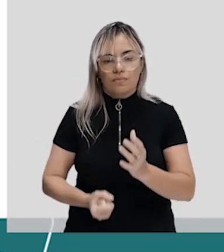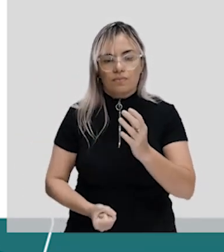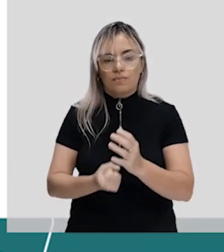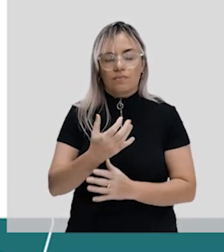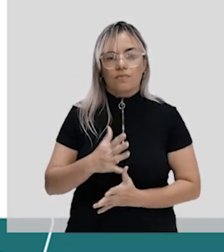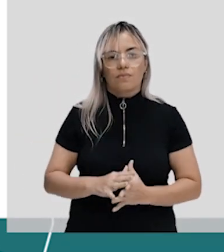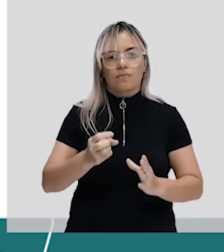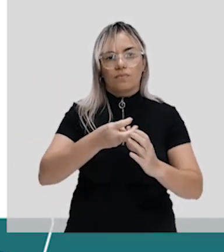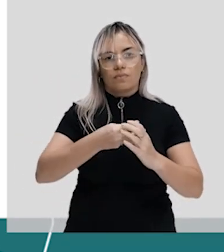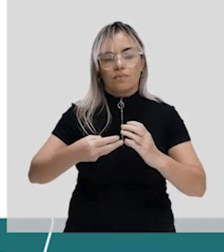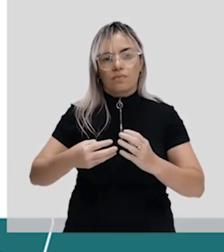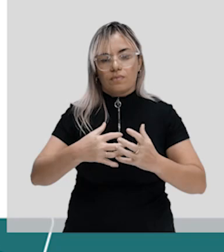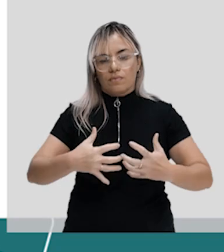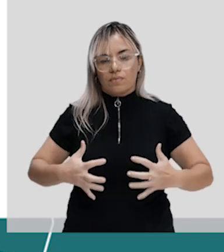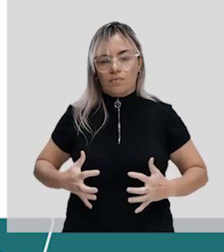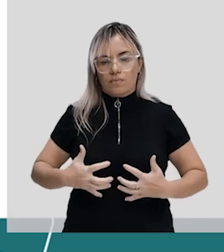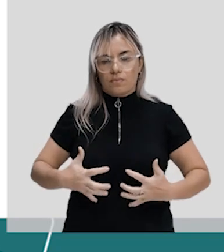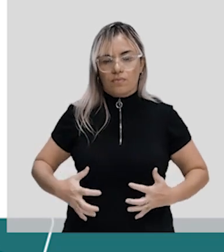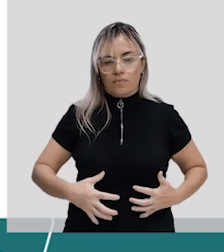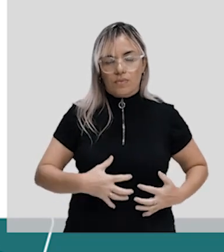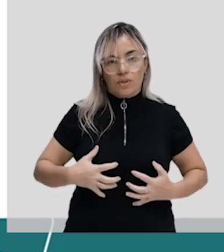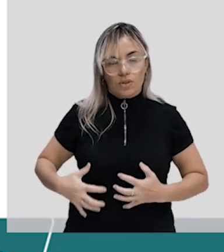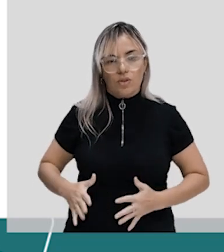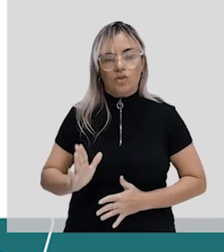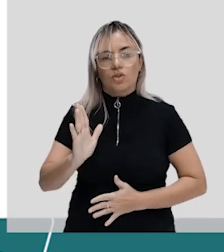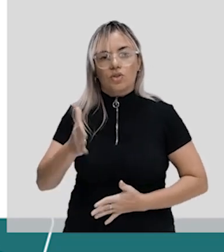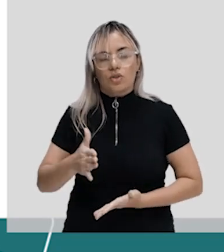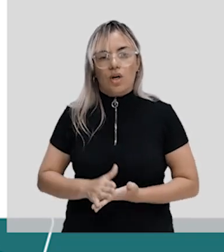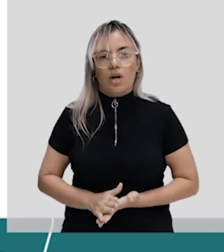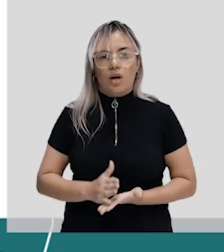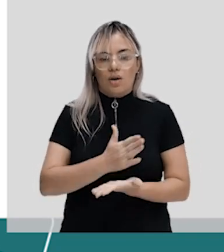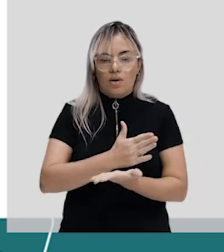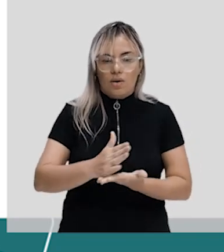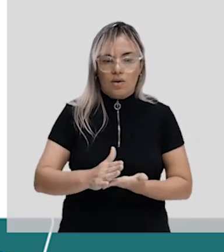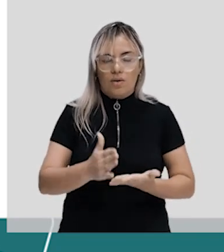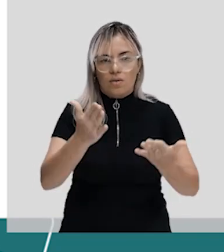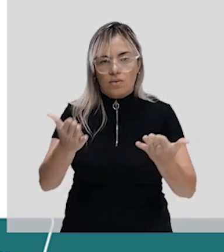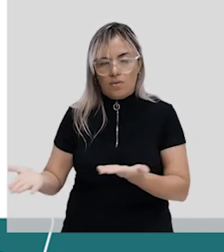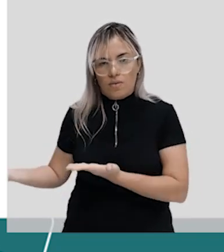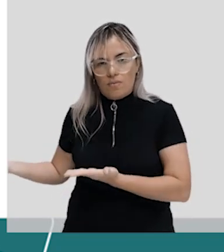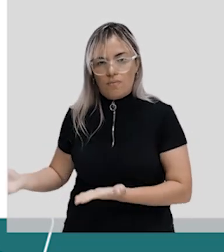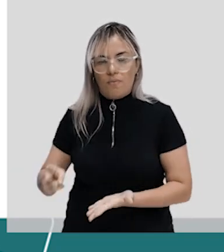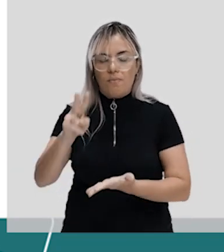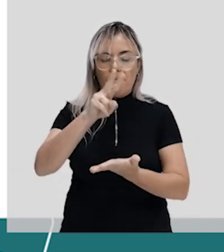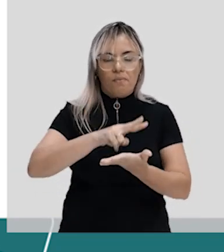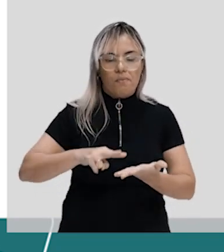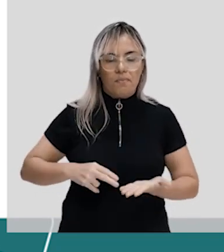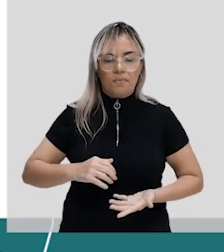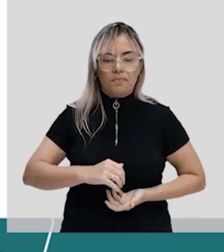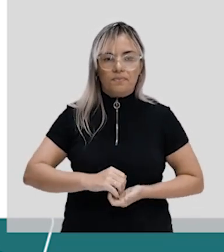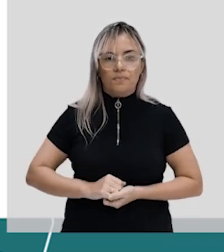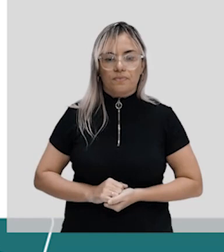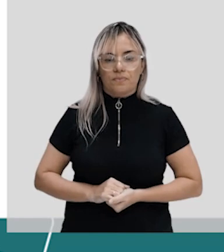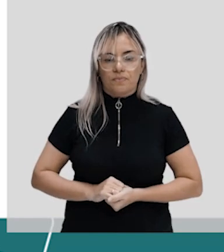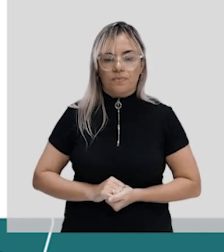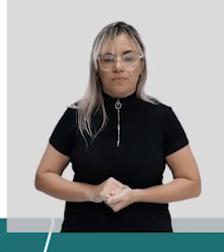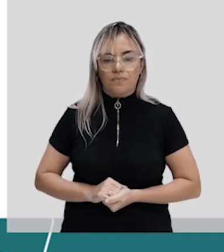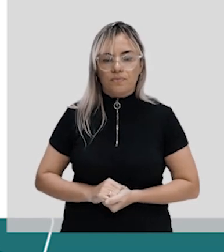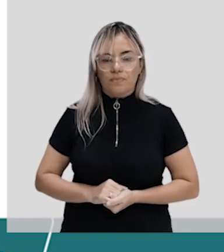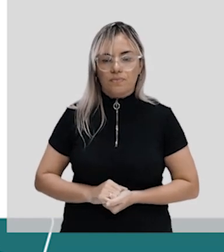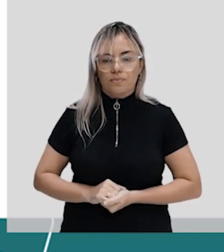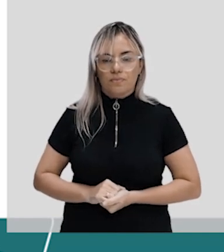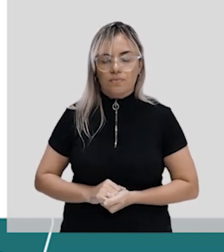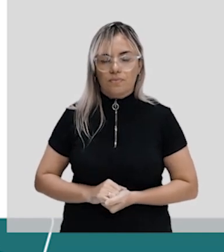dos tecidos e órgãos. E a gente já começa dizendo o seguinte, aqui ó, no slide fala que nos animais cordados, o eixo